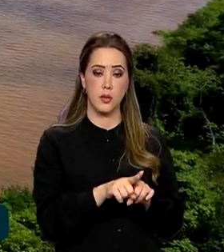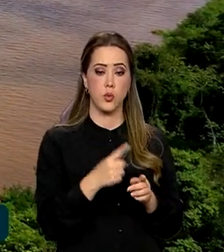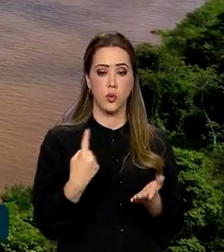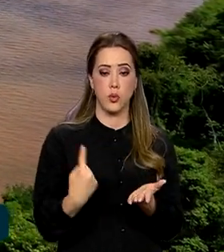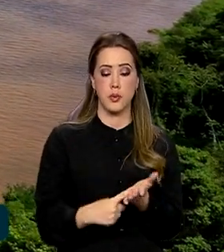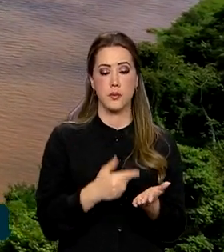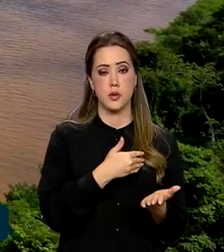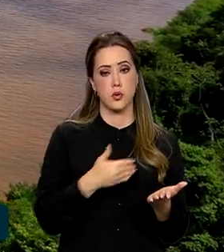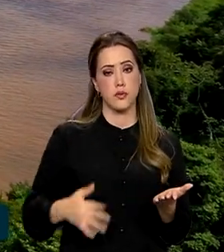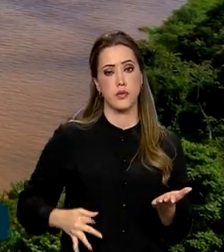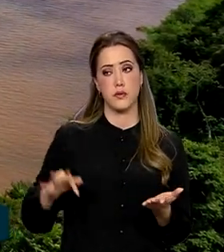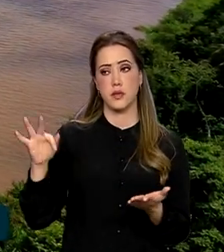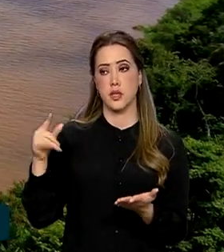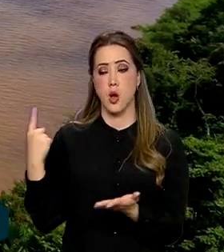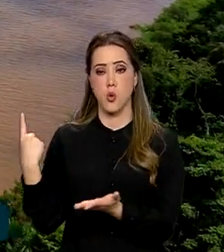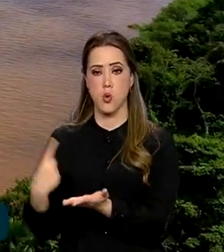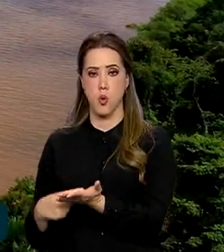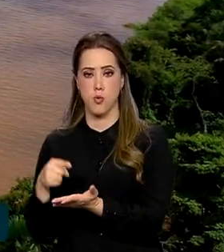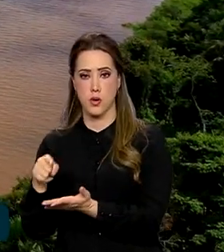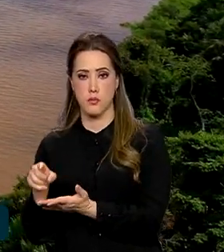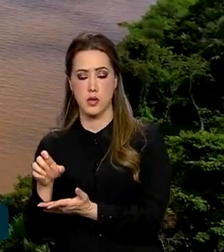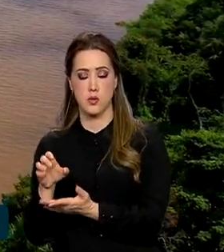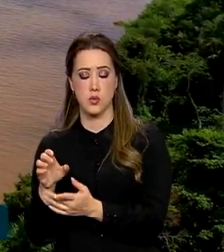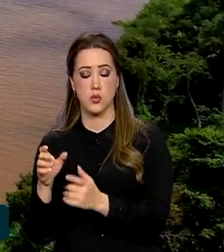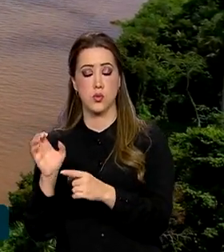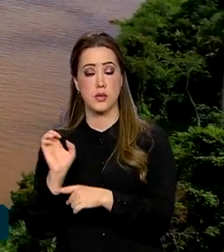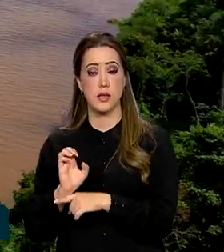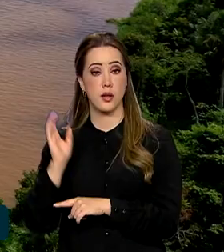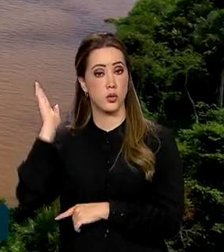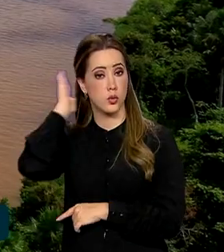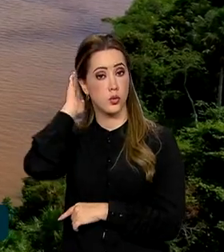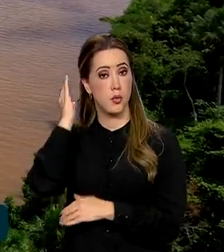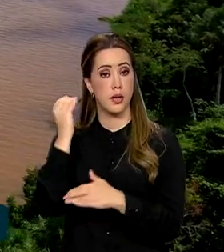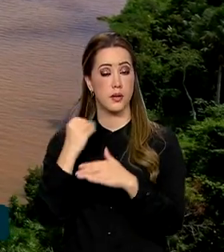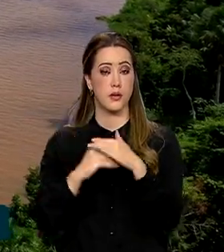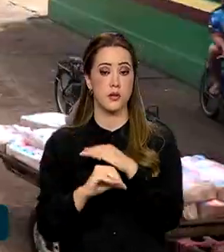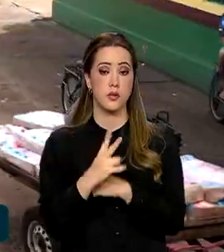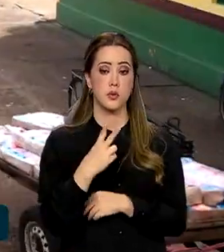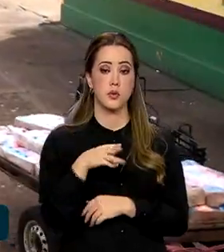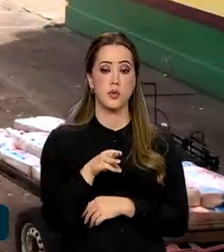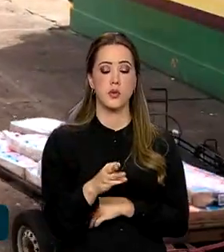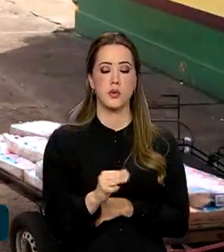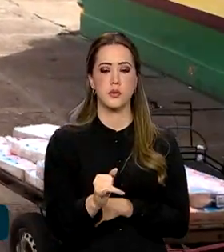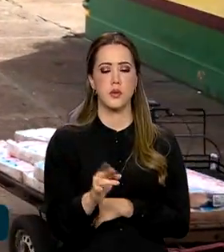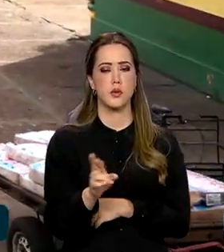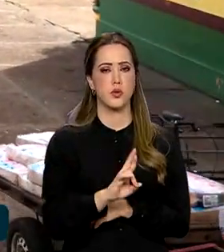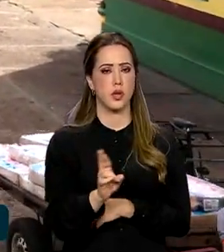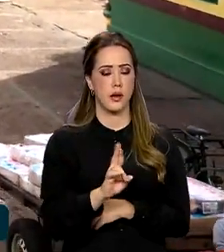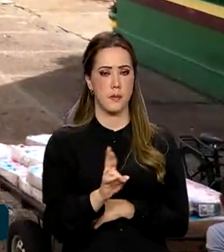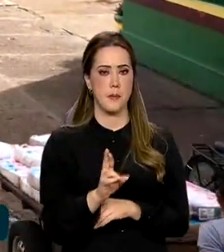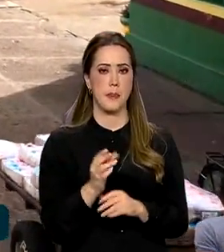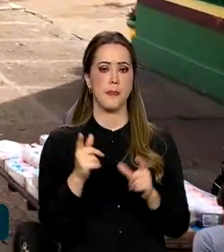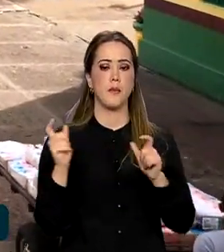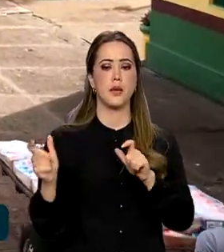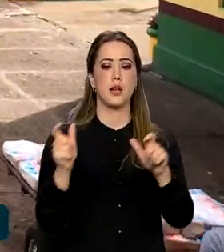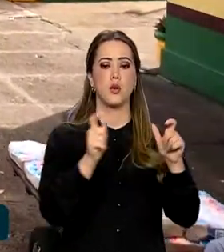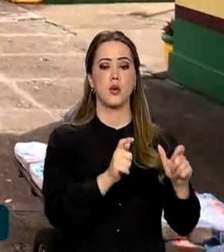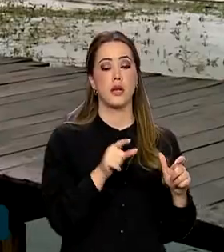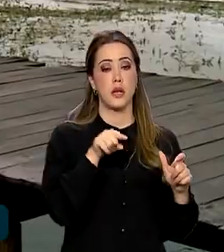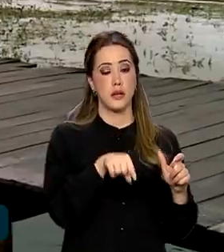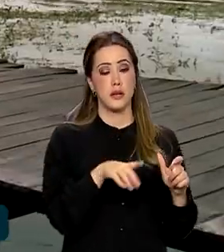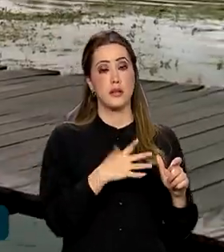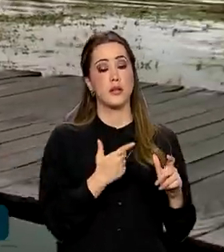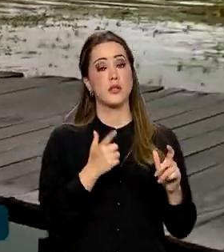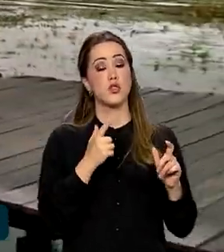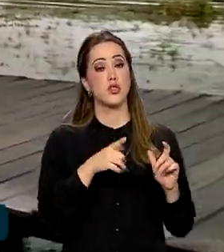entre o governo federal e o governo do Pará, com investimento de 2 milhões de reais, para a instalação de centros de referência de